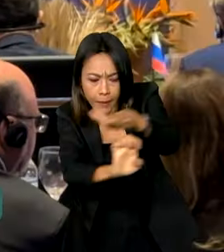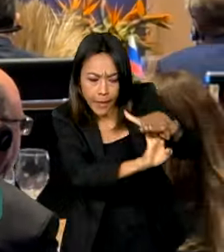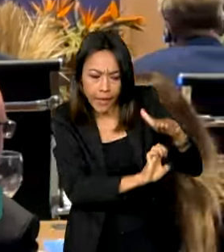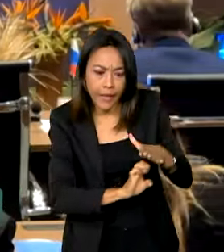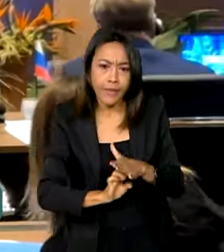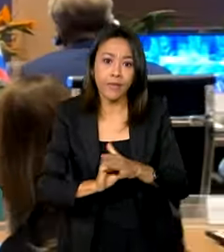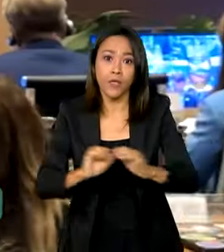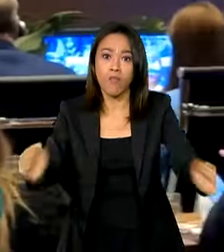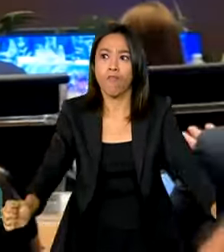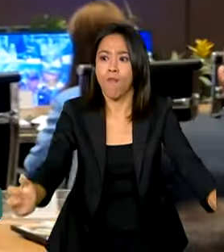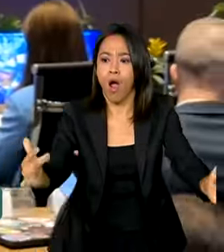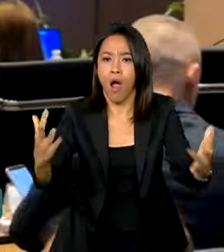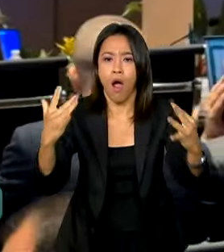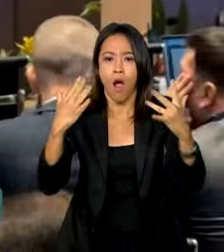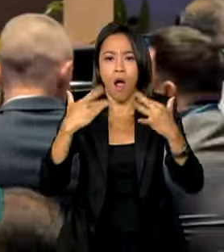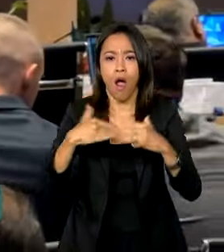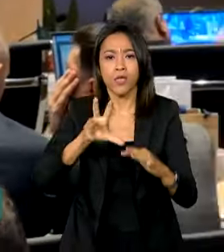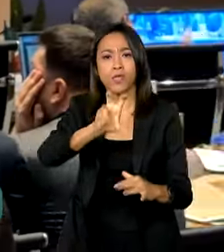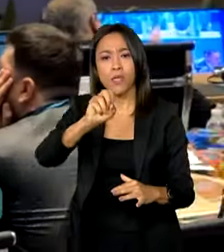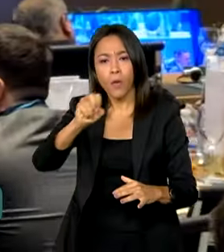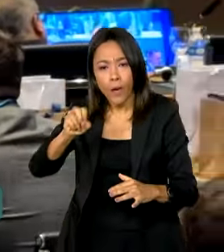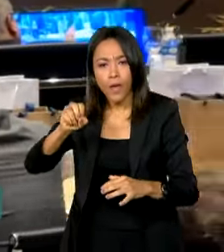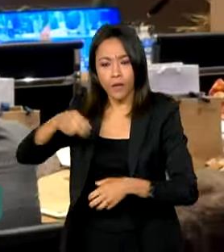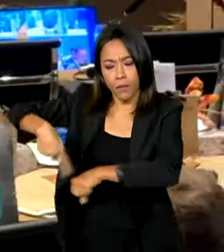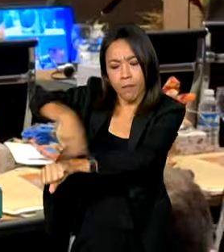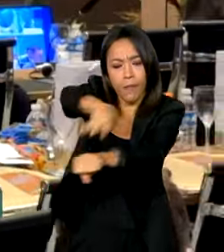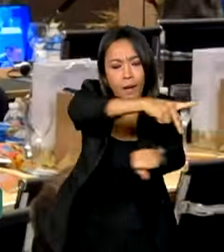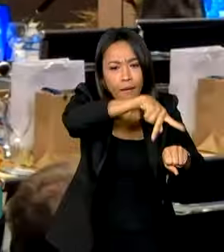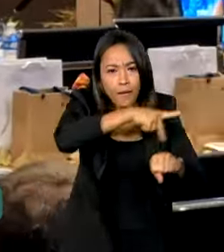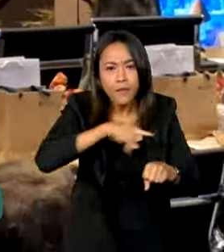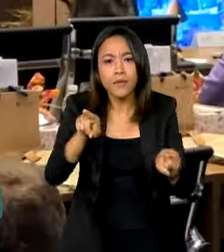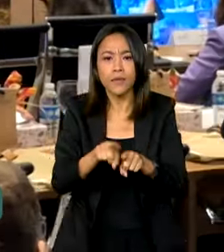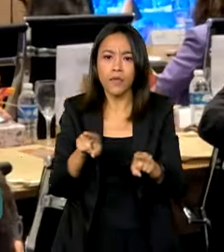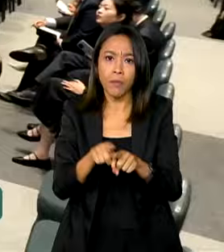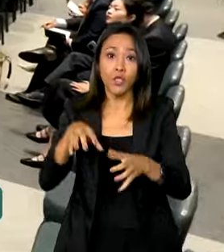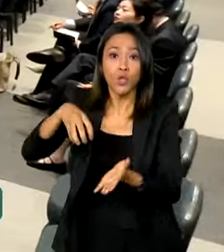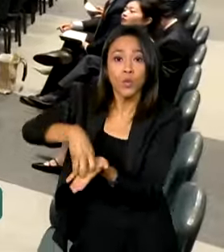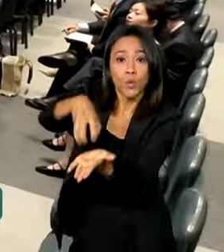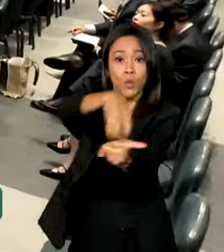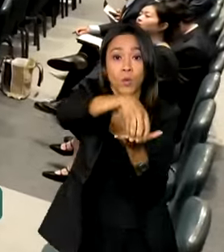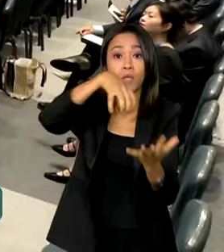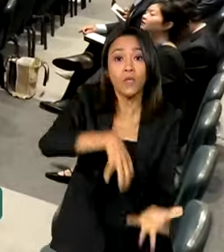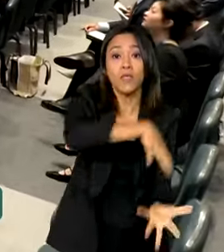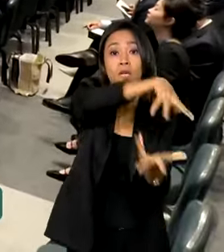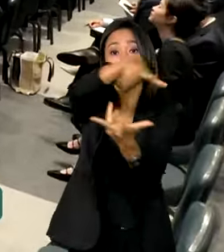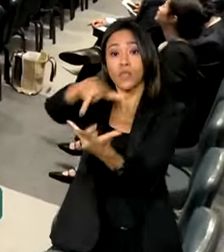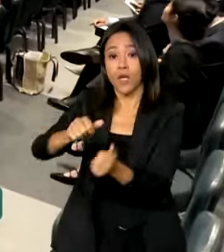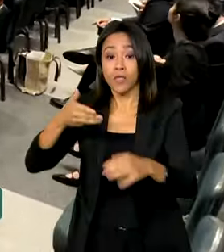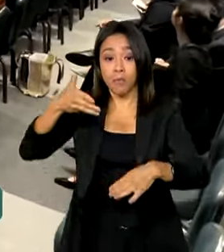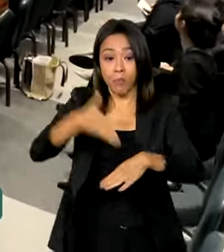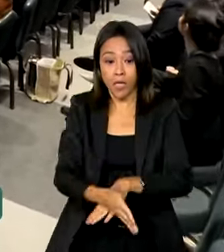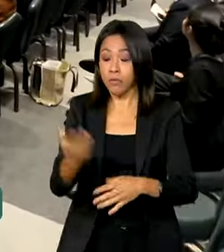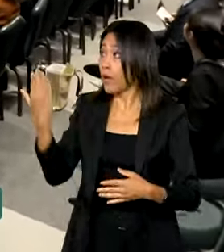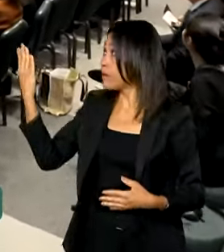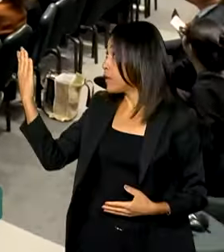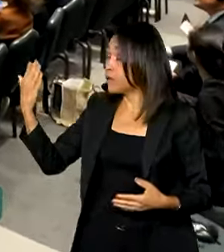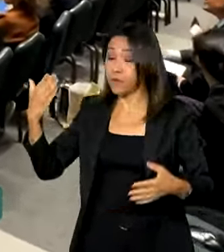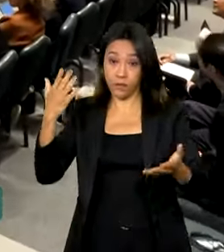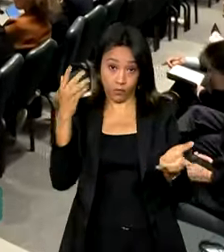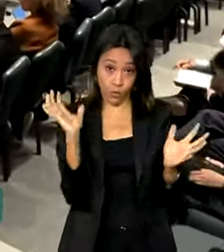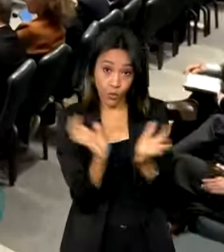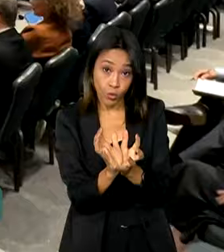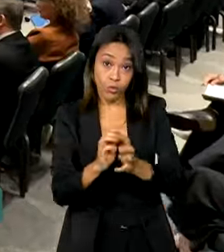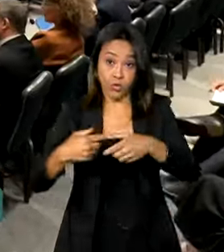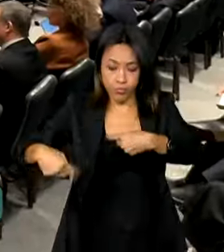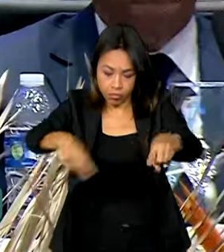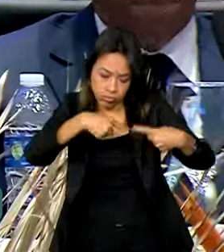50 delegações de países membros e de organismos internacionais para a reunião do Grupo de Trabalho de Agricultura